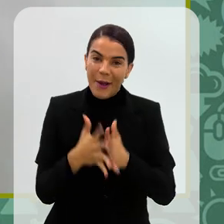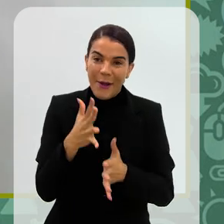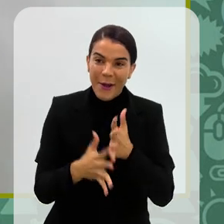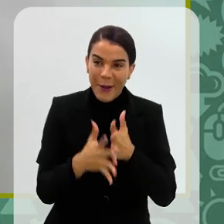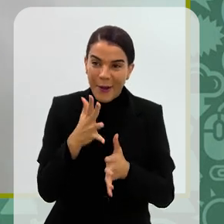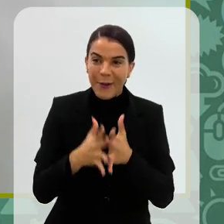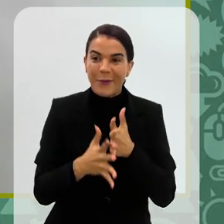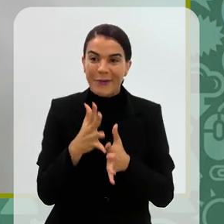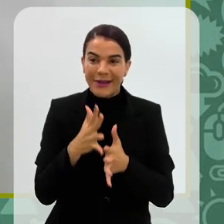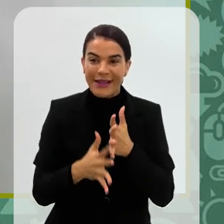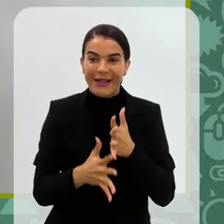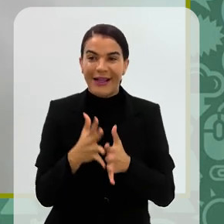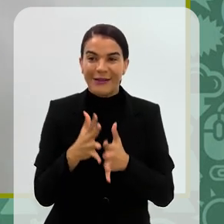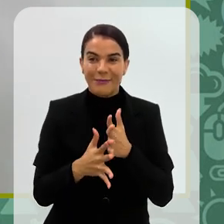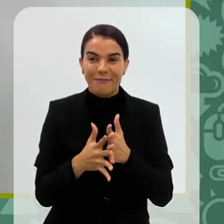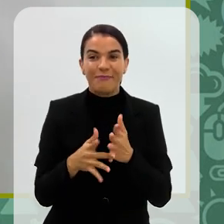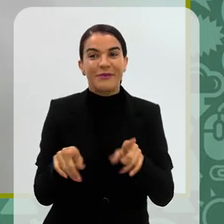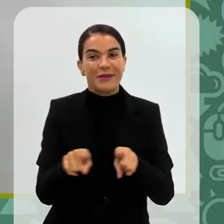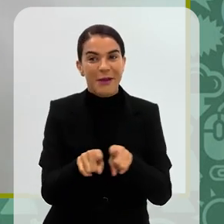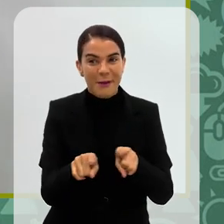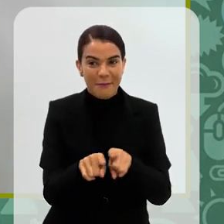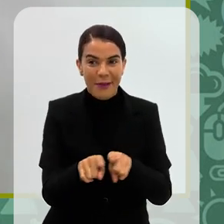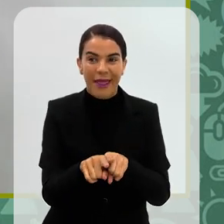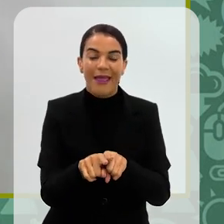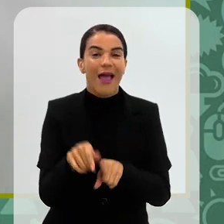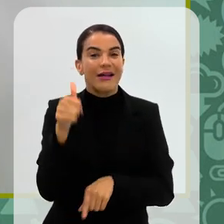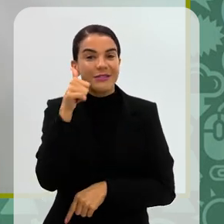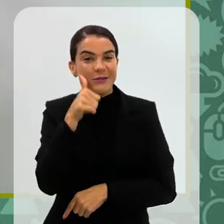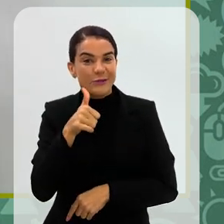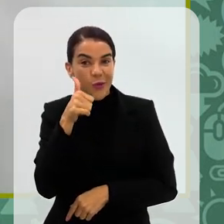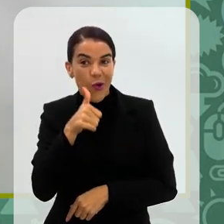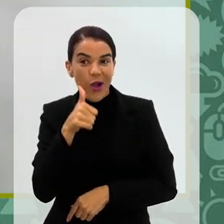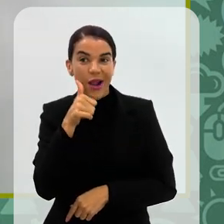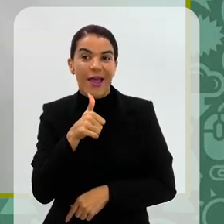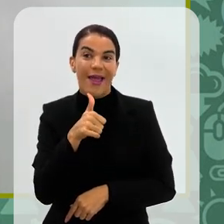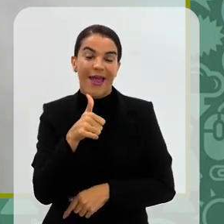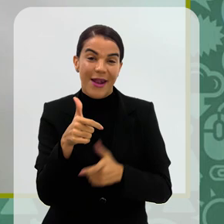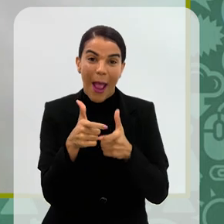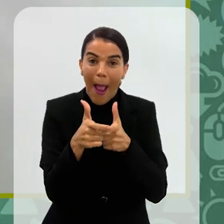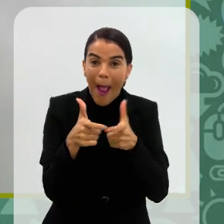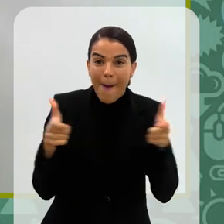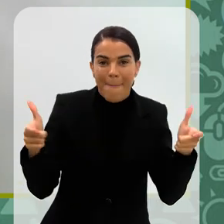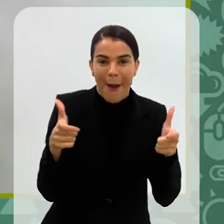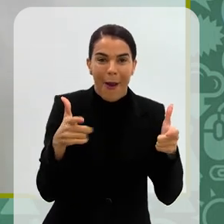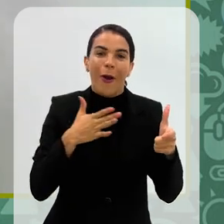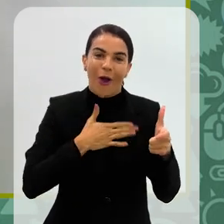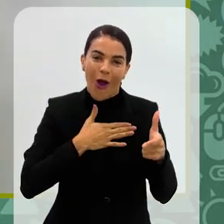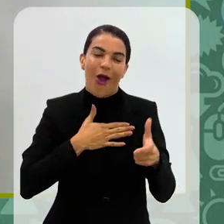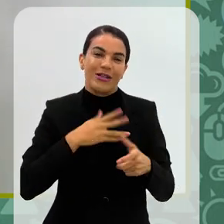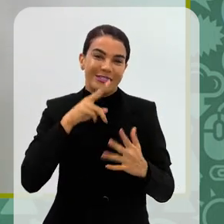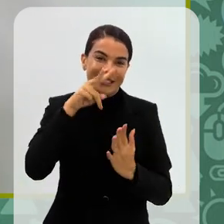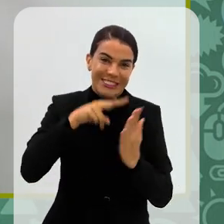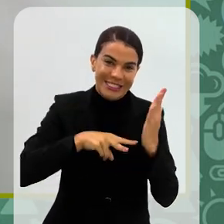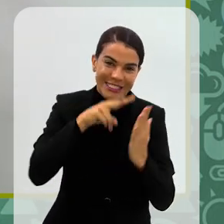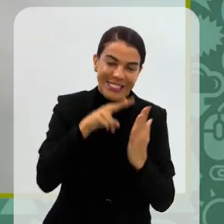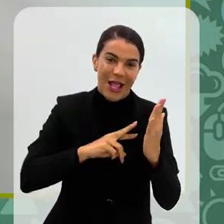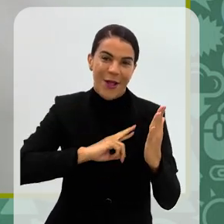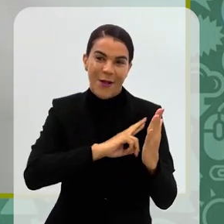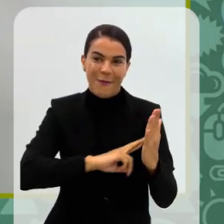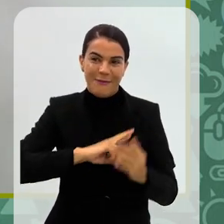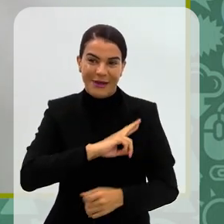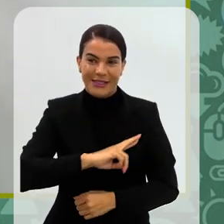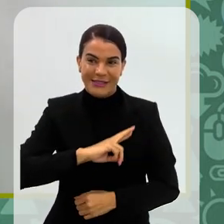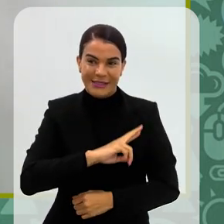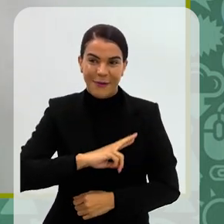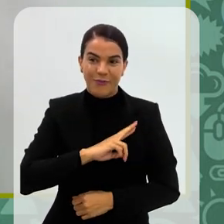complicado. Ao mesmo tempo, me conforta saber que as mulheres são a maioria das leituras, mas com certeza se a gente